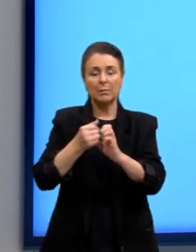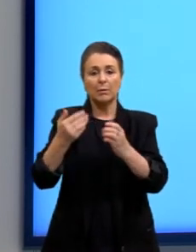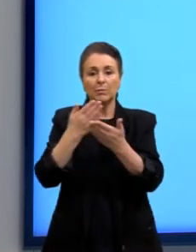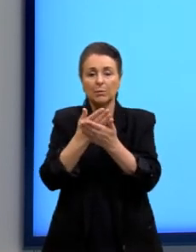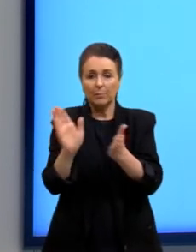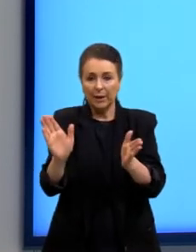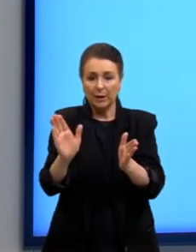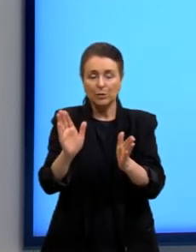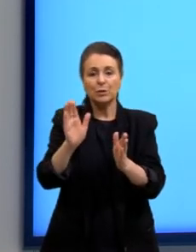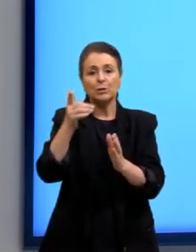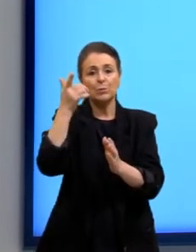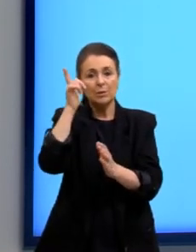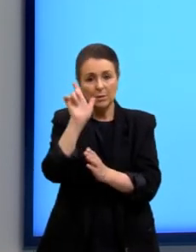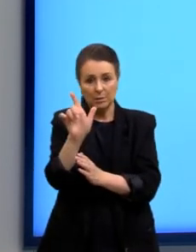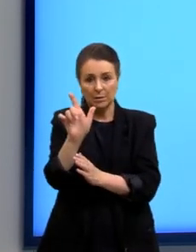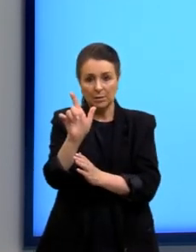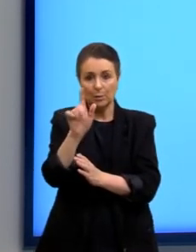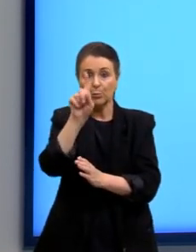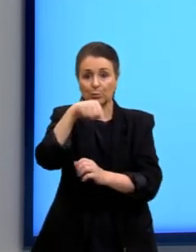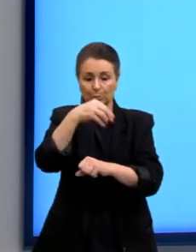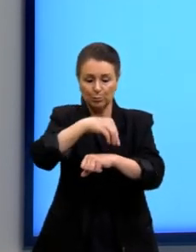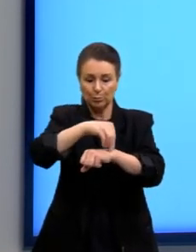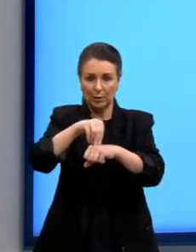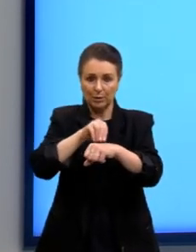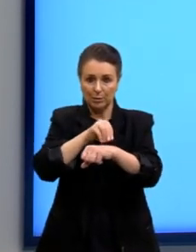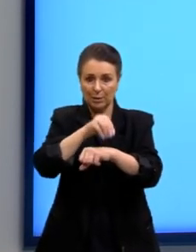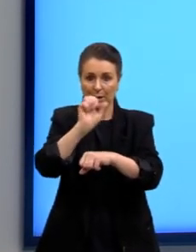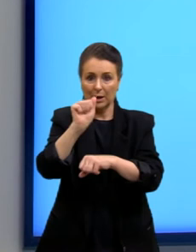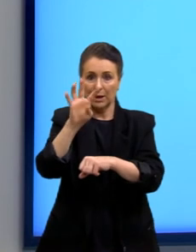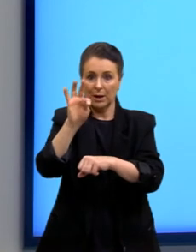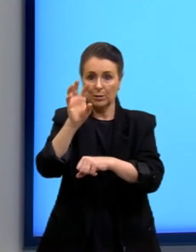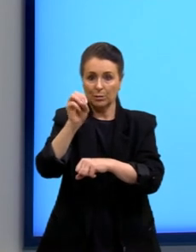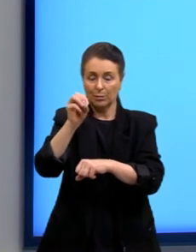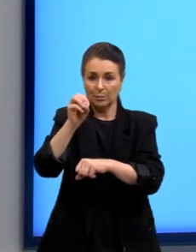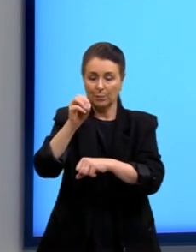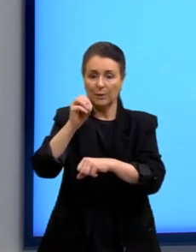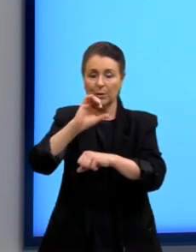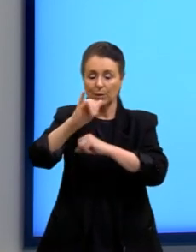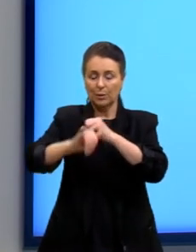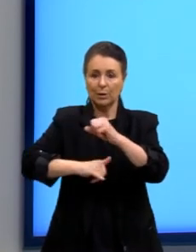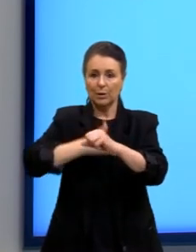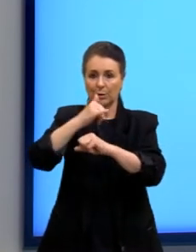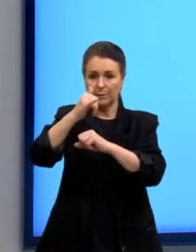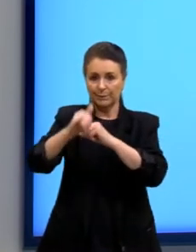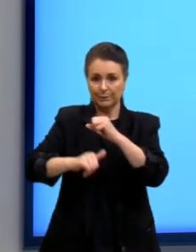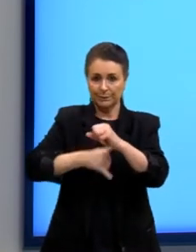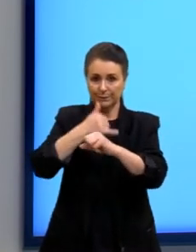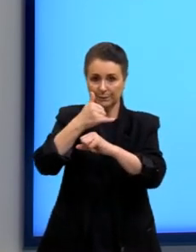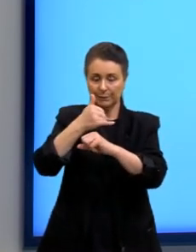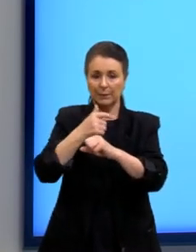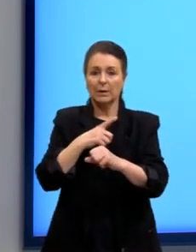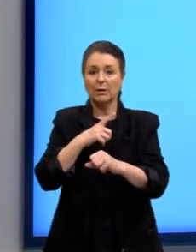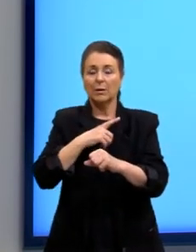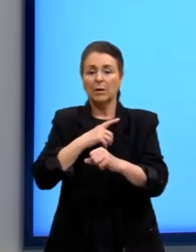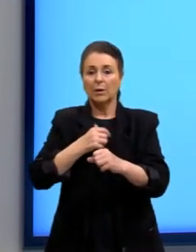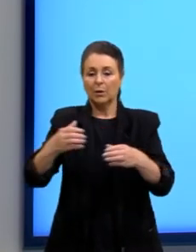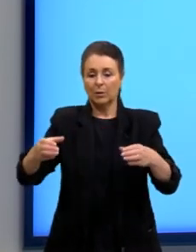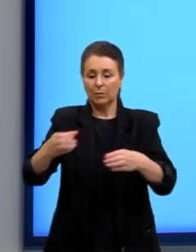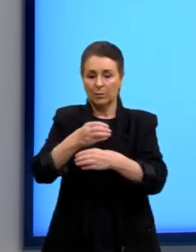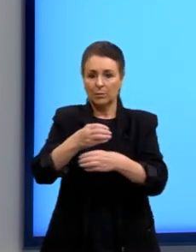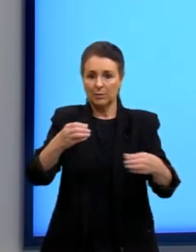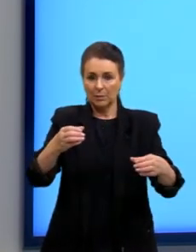e os elétrons ganham sempre por outro átomo tá essa reação é uma reação de oxidação e uma reação de